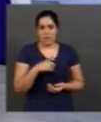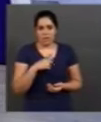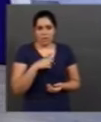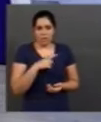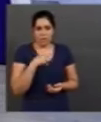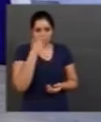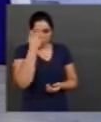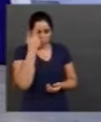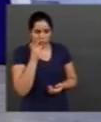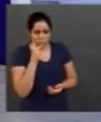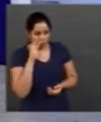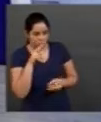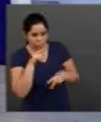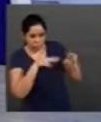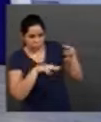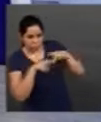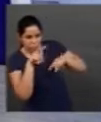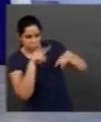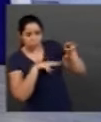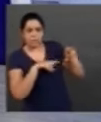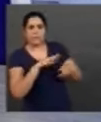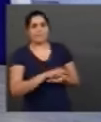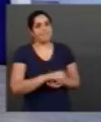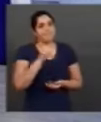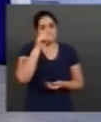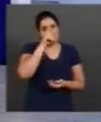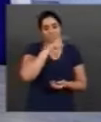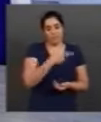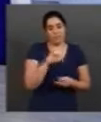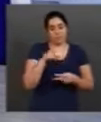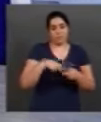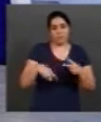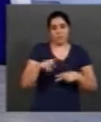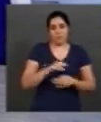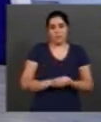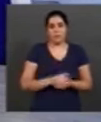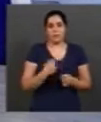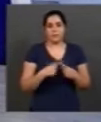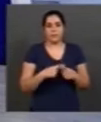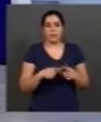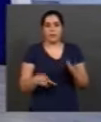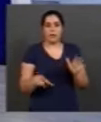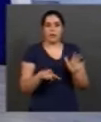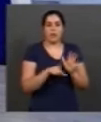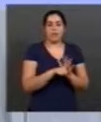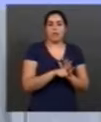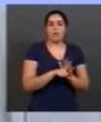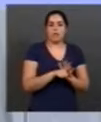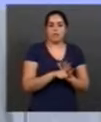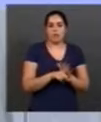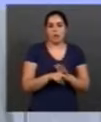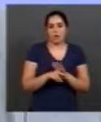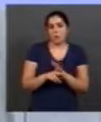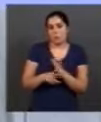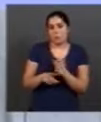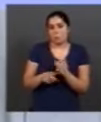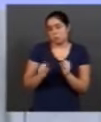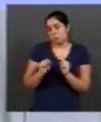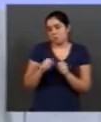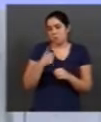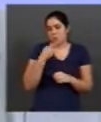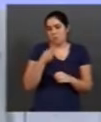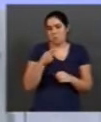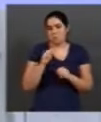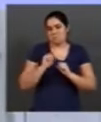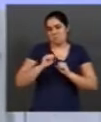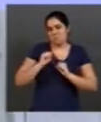Isso é uma coisa difícil de fiscalizar. Ainda mais porque a nossa utilização, basicamente, em geral, ele permite o uso dessa água, mas